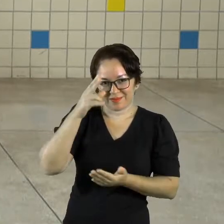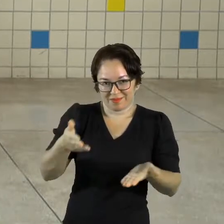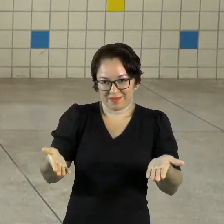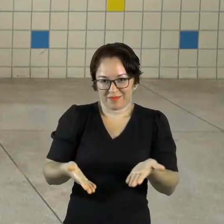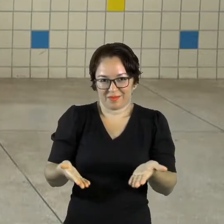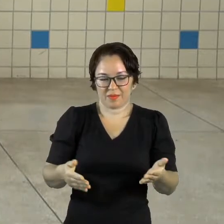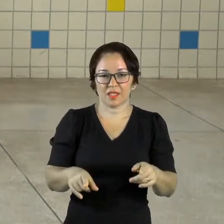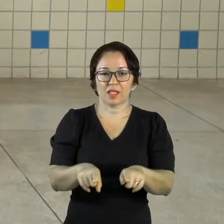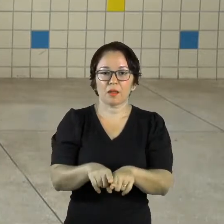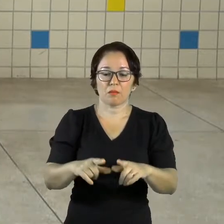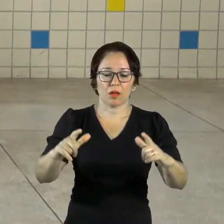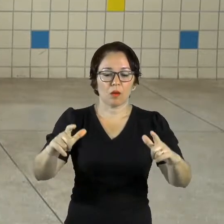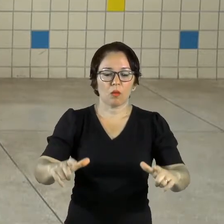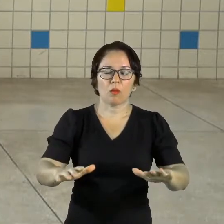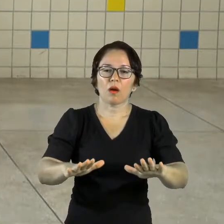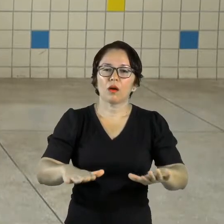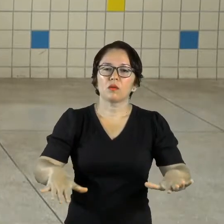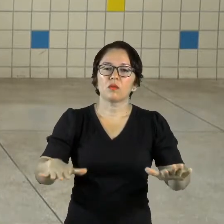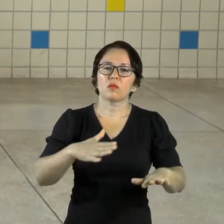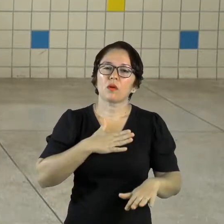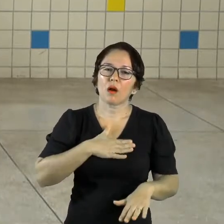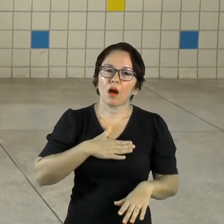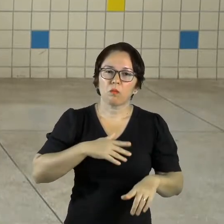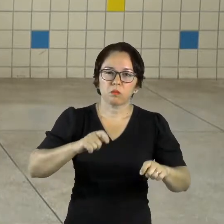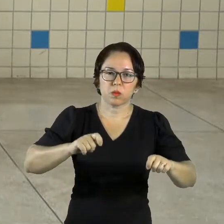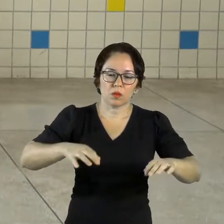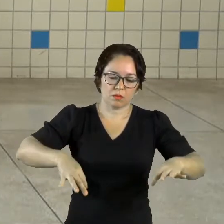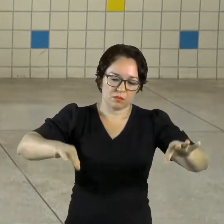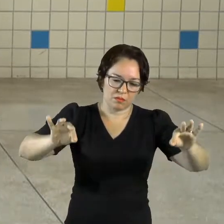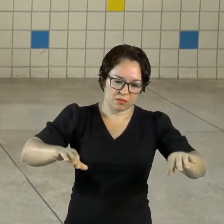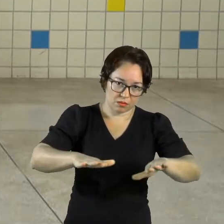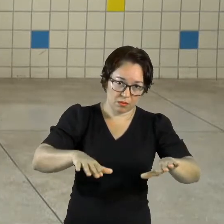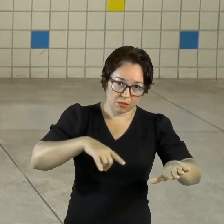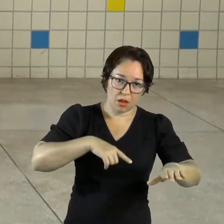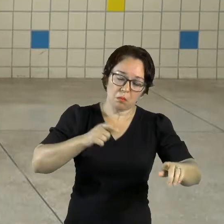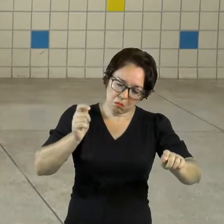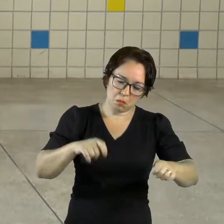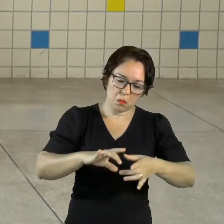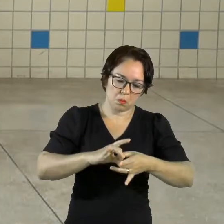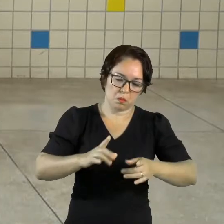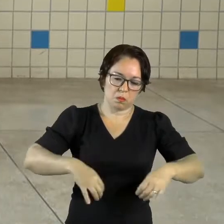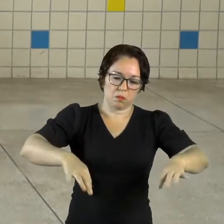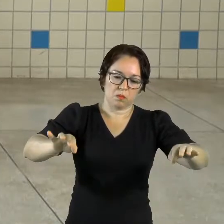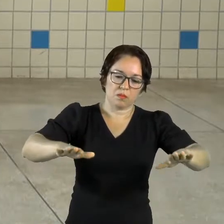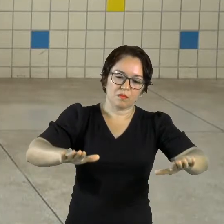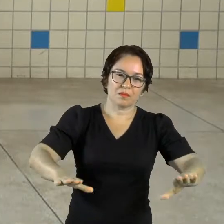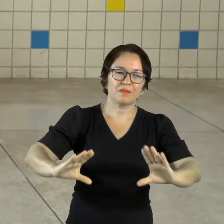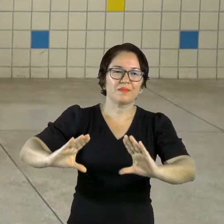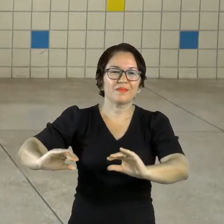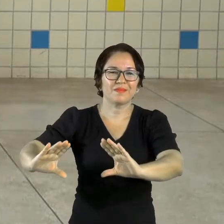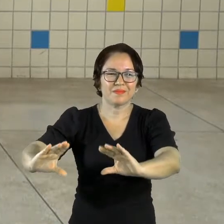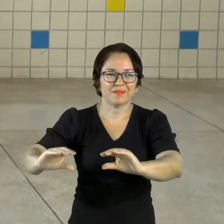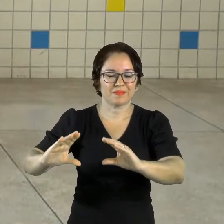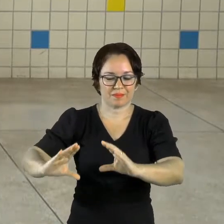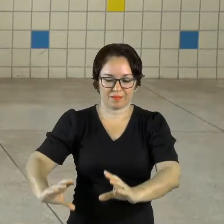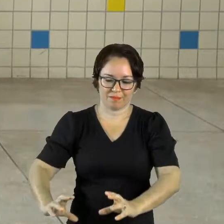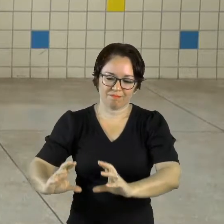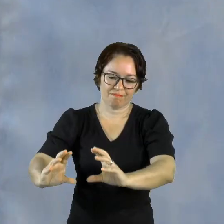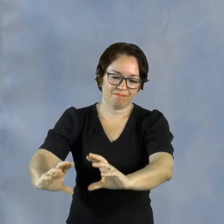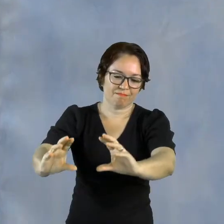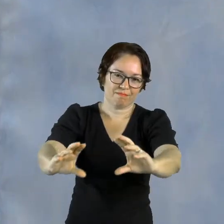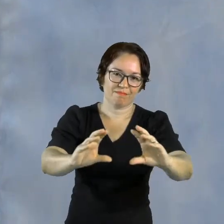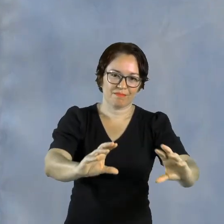ambiente tranquilo, se você tiver um tapete, algumas almofadas, para fazer um momento mais